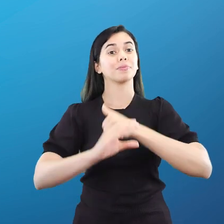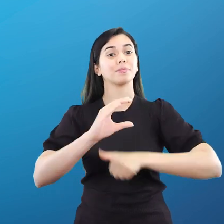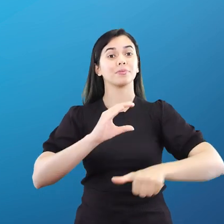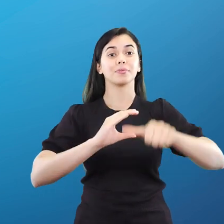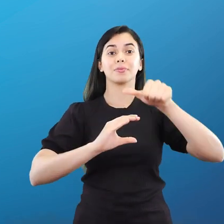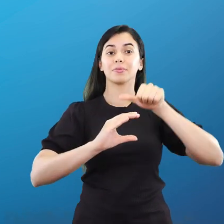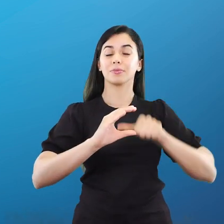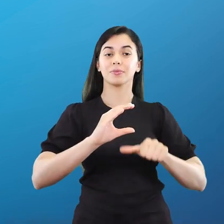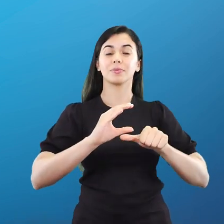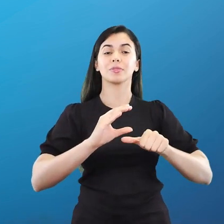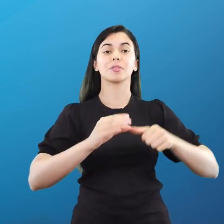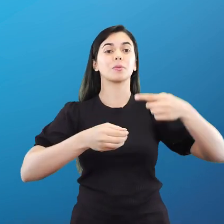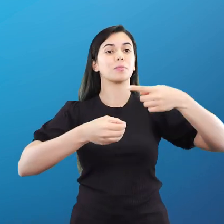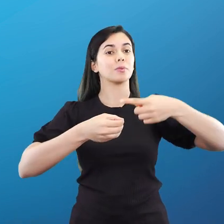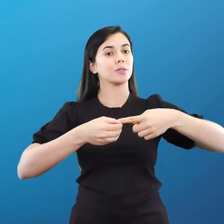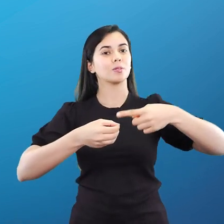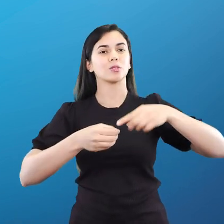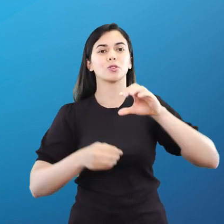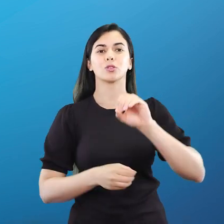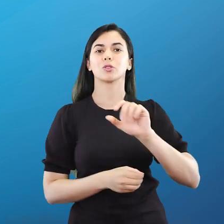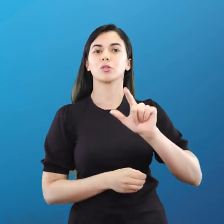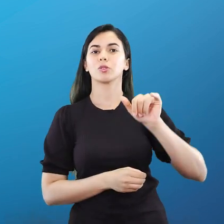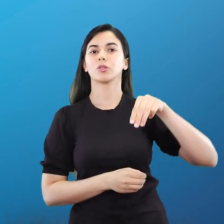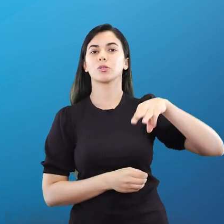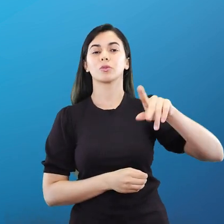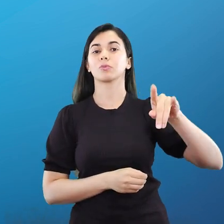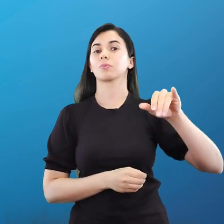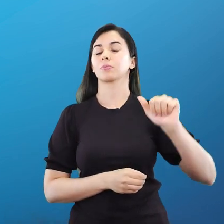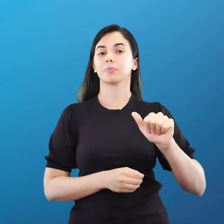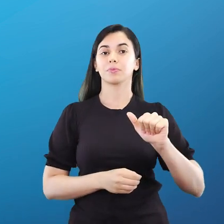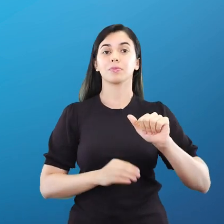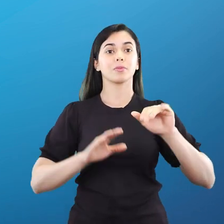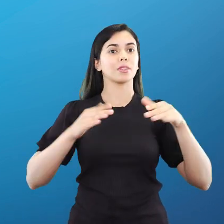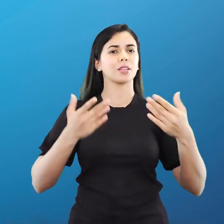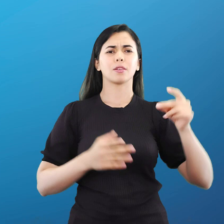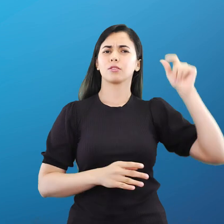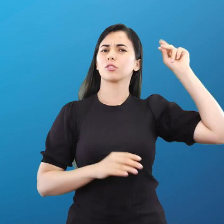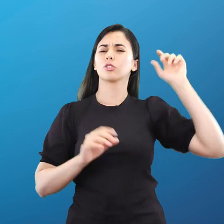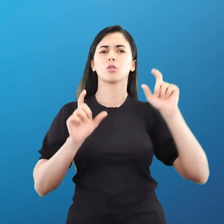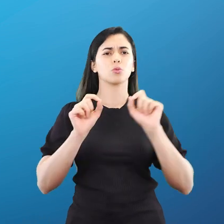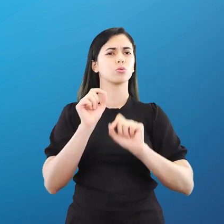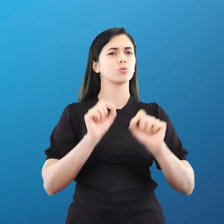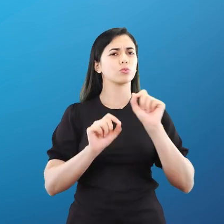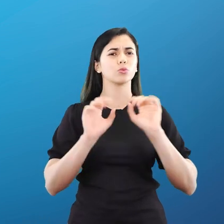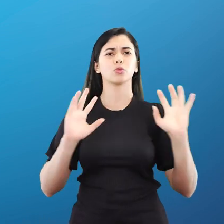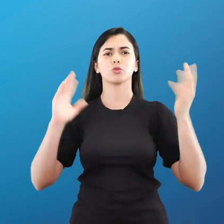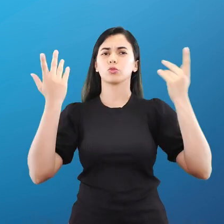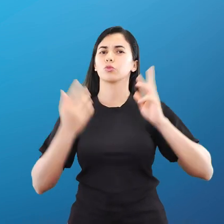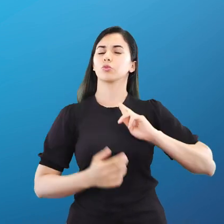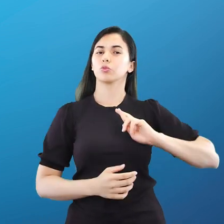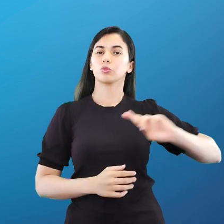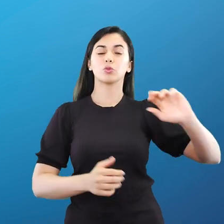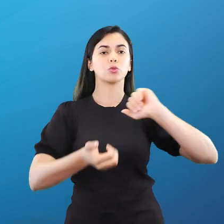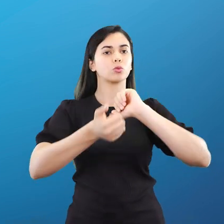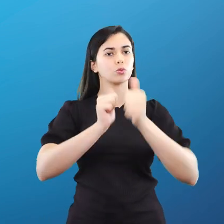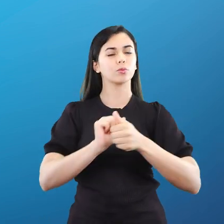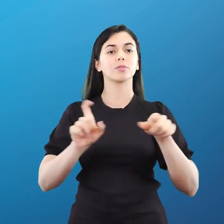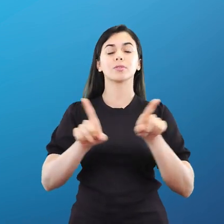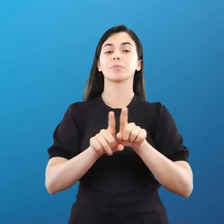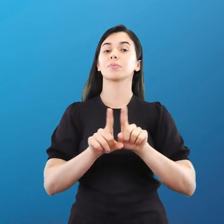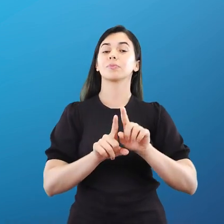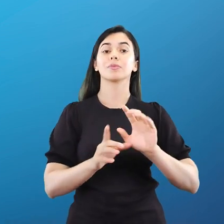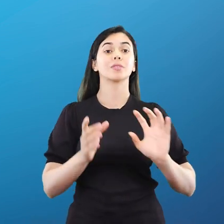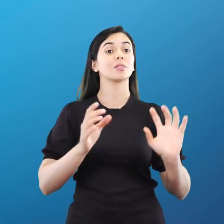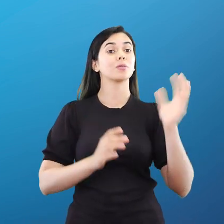em Olímpia, por isso Olímpicos, eles eram um festival religioso e atlético que ocorria a